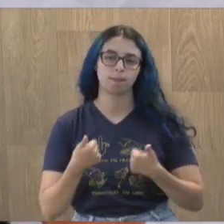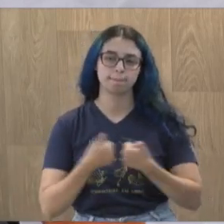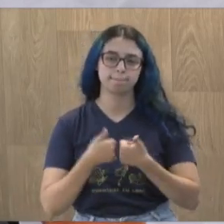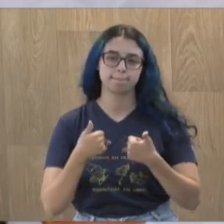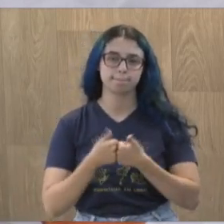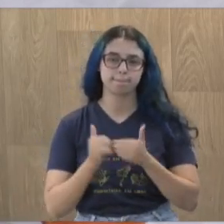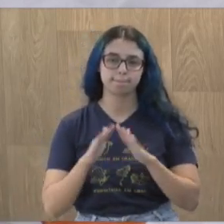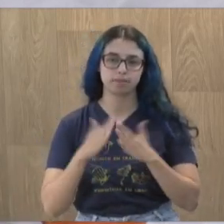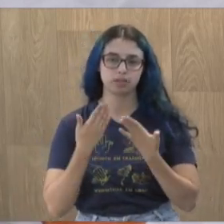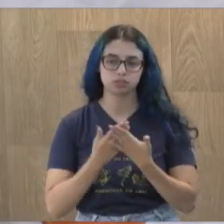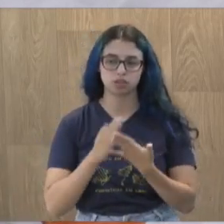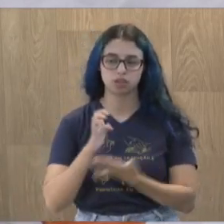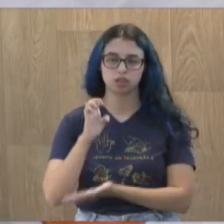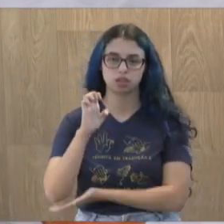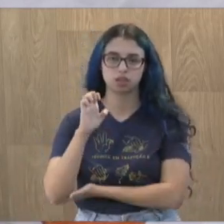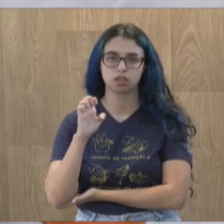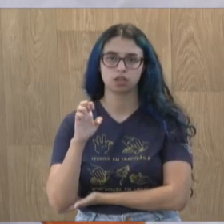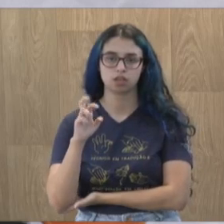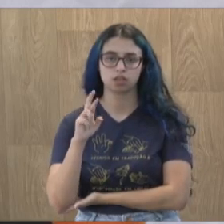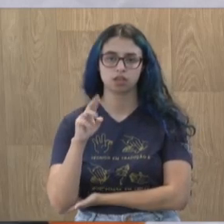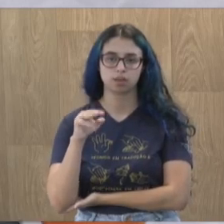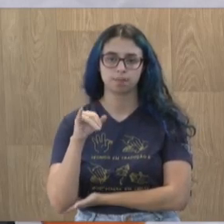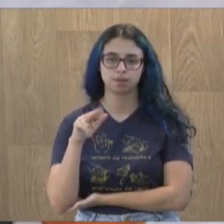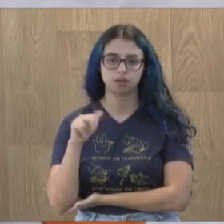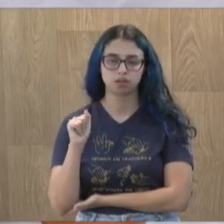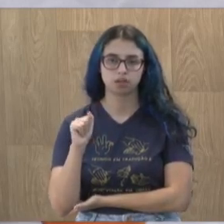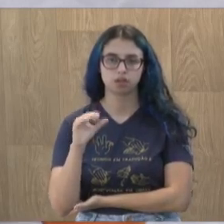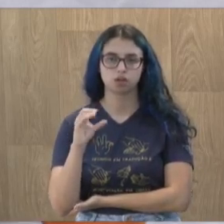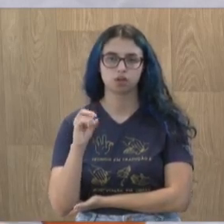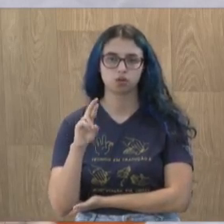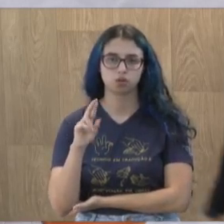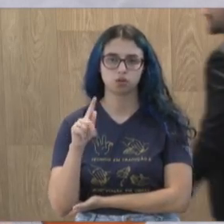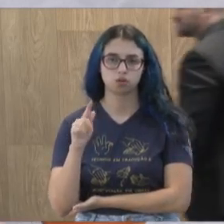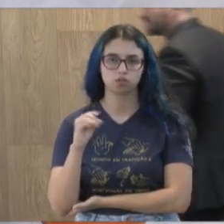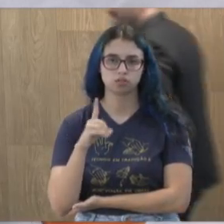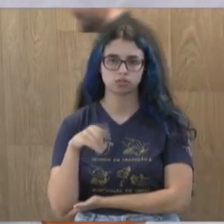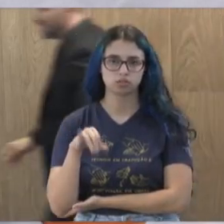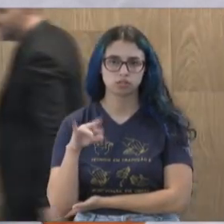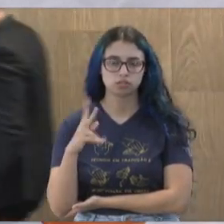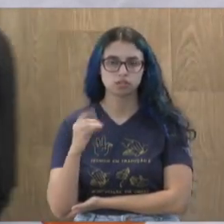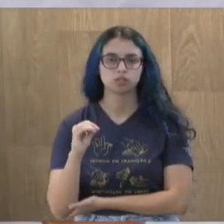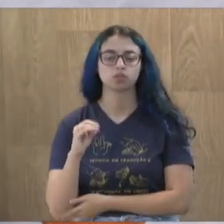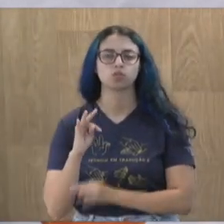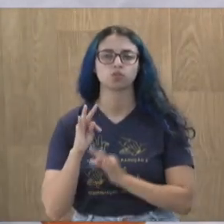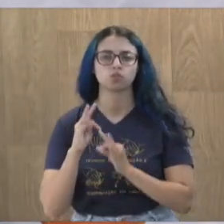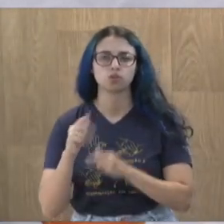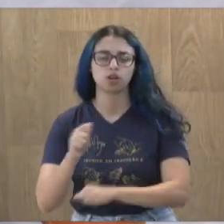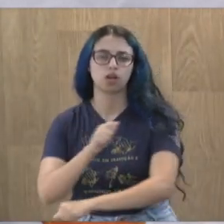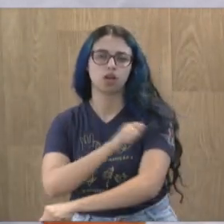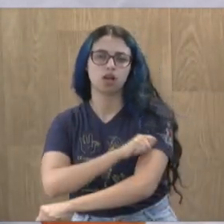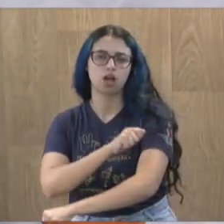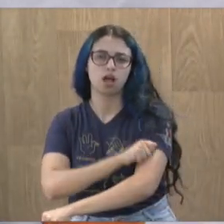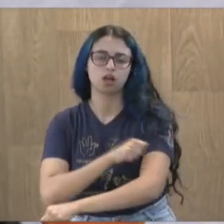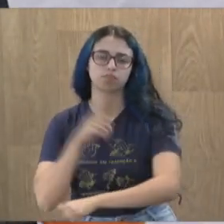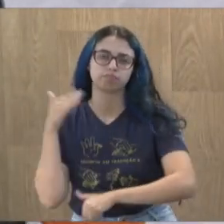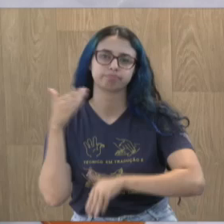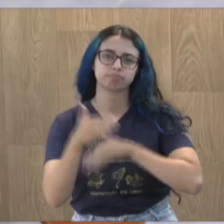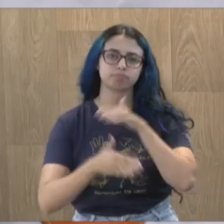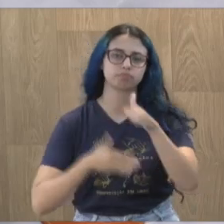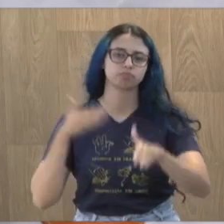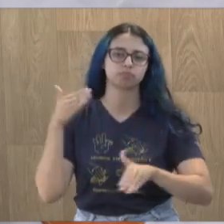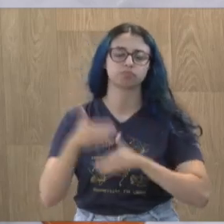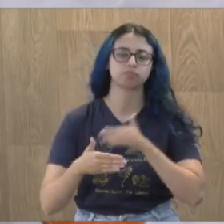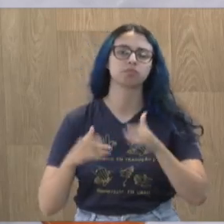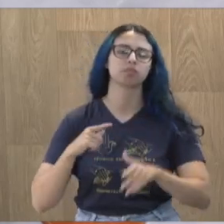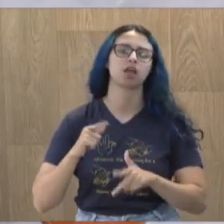Hermínio Corgozinho, todos os alunos transitam nesse local, a qual a passagem já estava comprometida pelo mato, Dorel também,